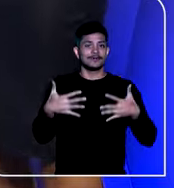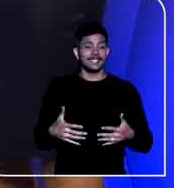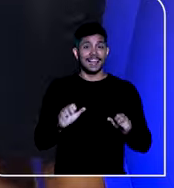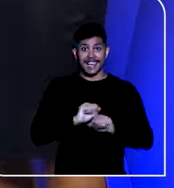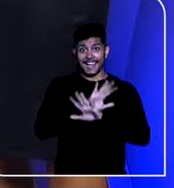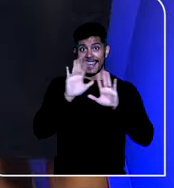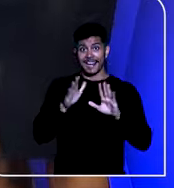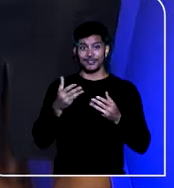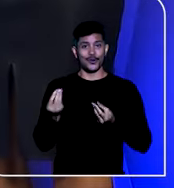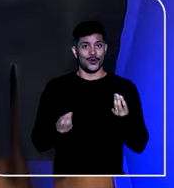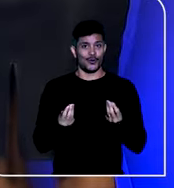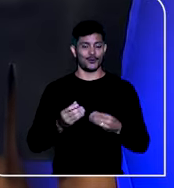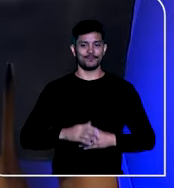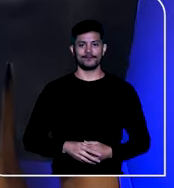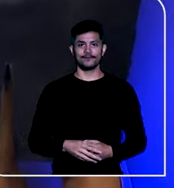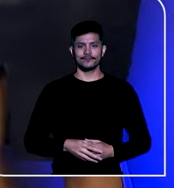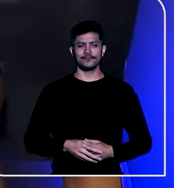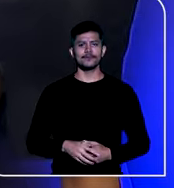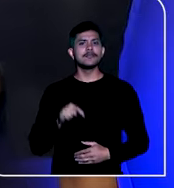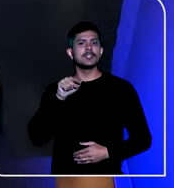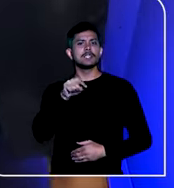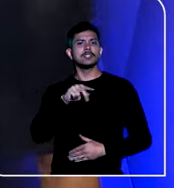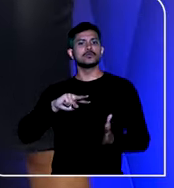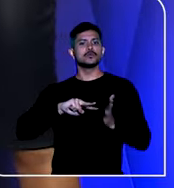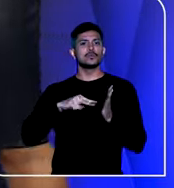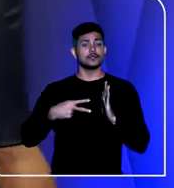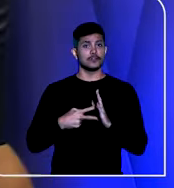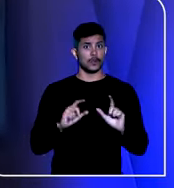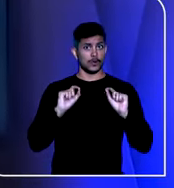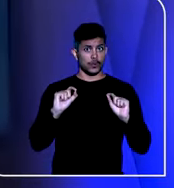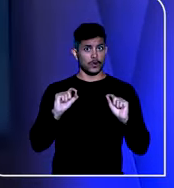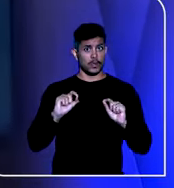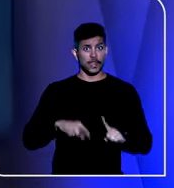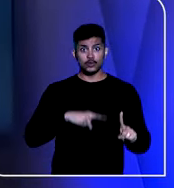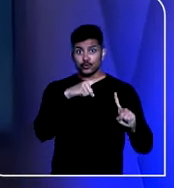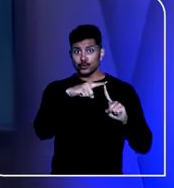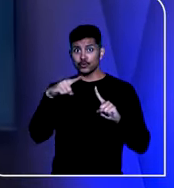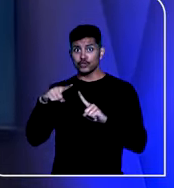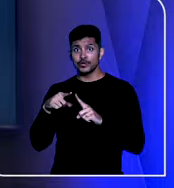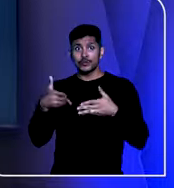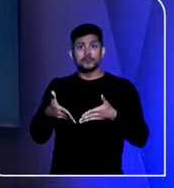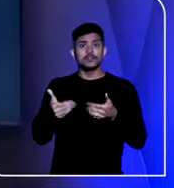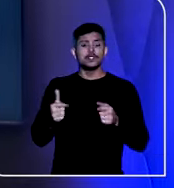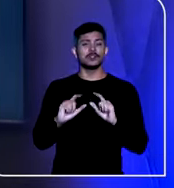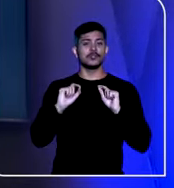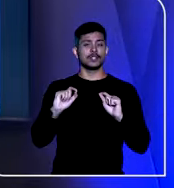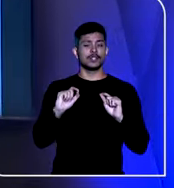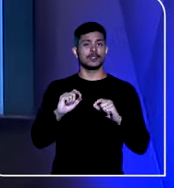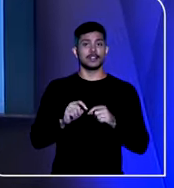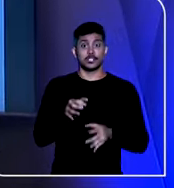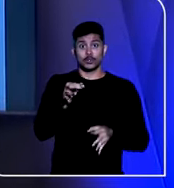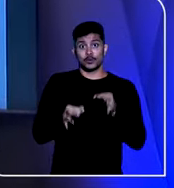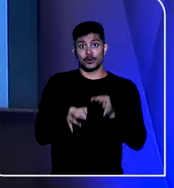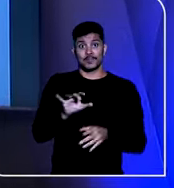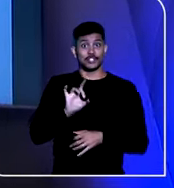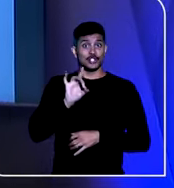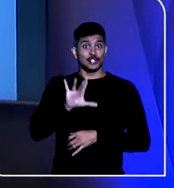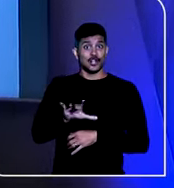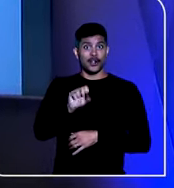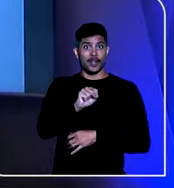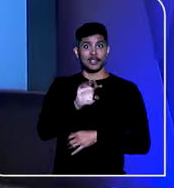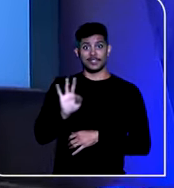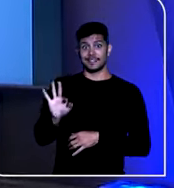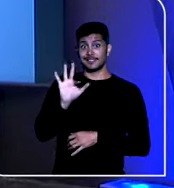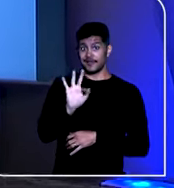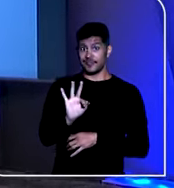aqui no telão. Estamos falando de um tipo específico de recurso que pode ser julgado somente no